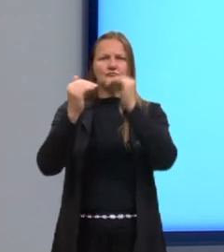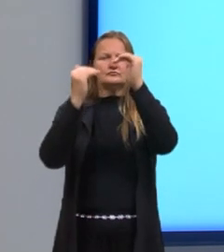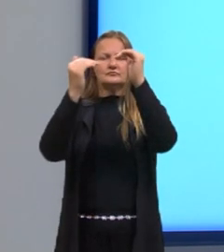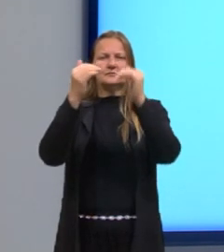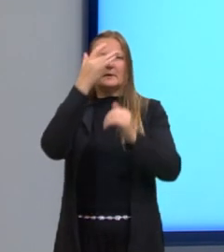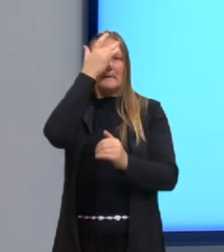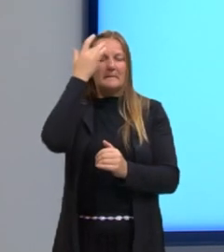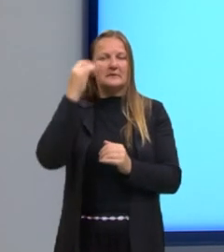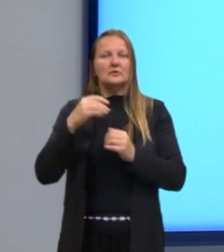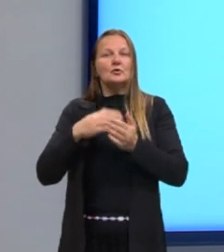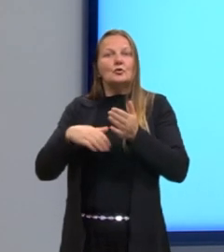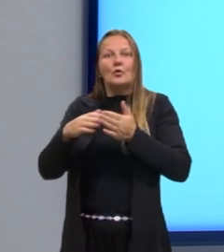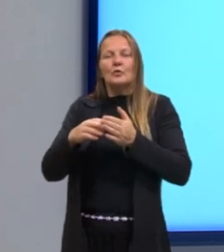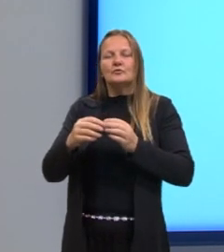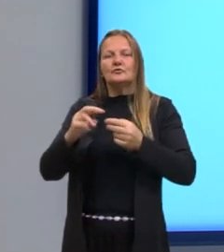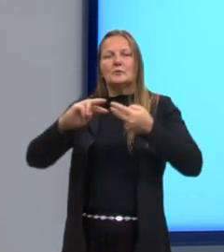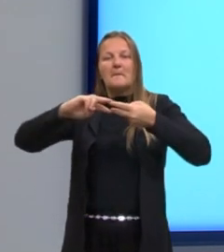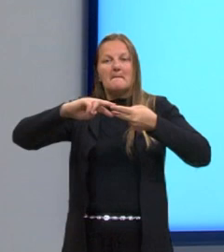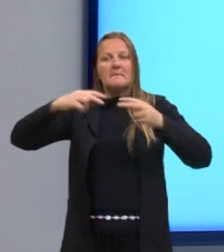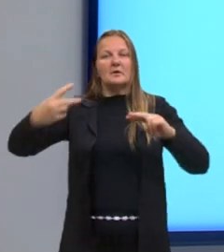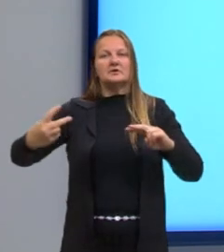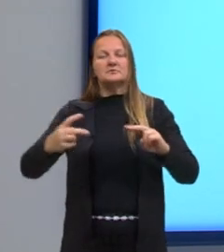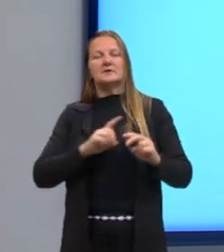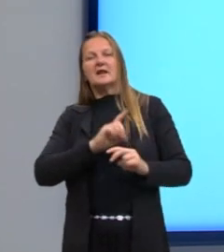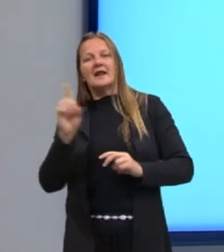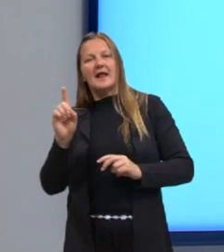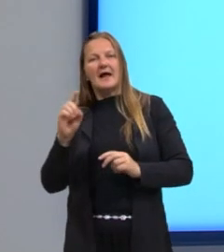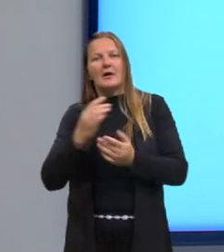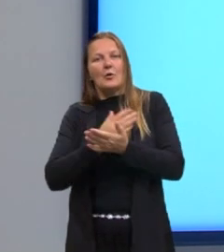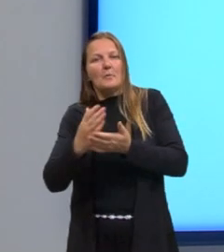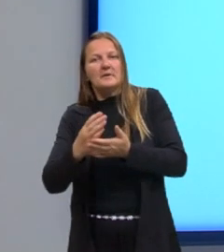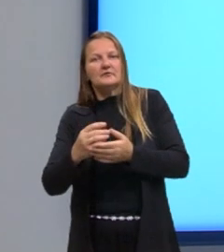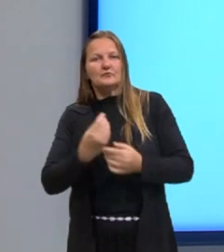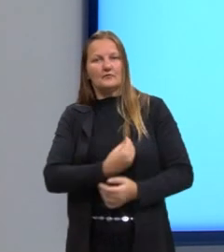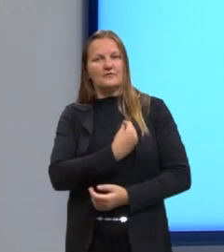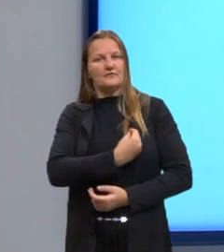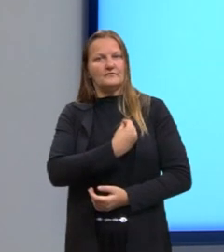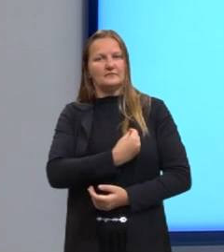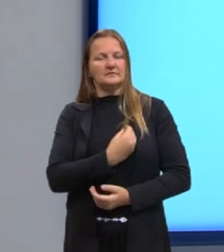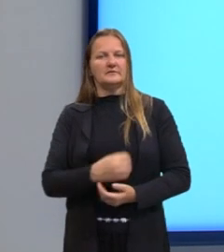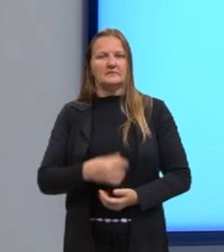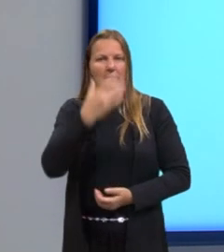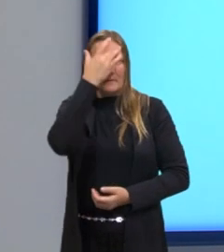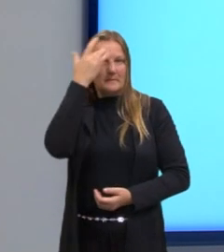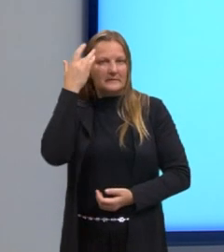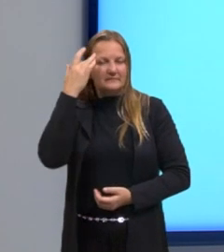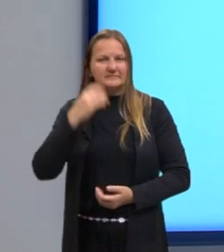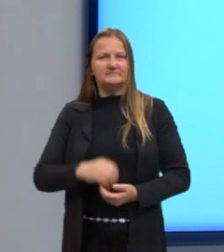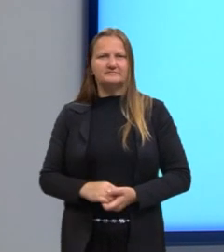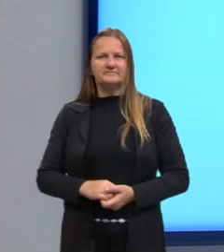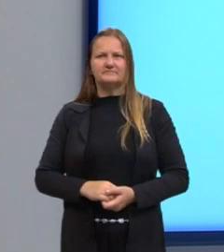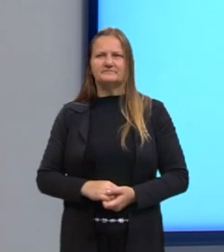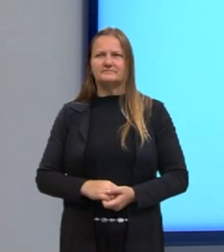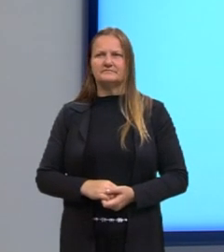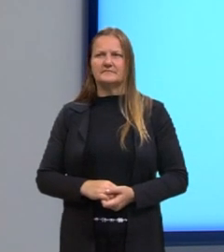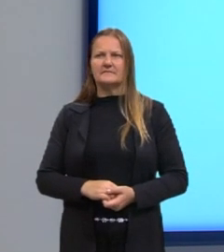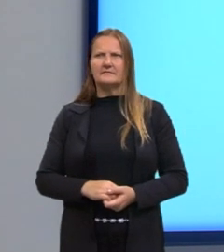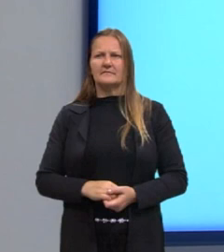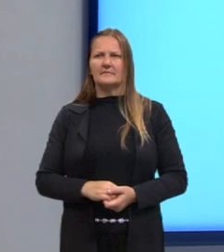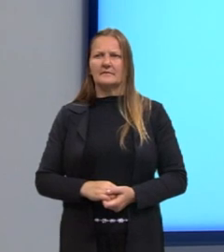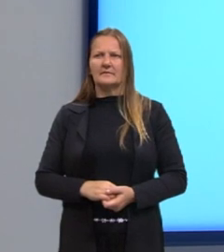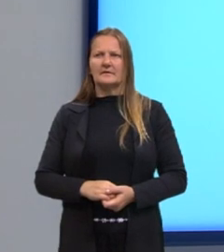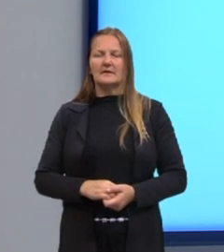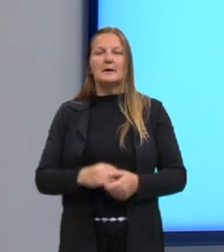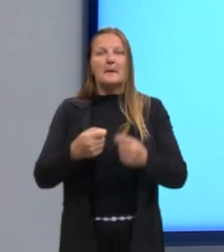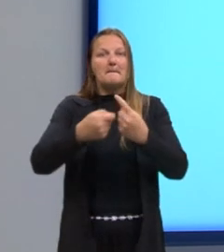todos vieram biologicamente então do continente africano, que legal, né? Só abrindo um parênteses aí para as pessoas aí nesse